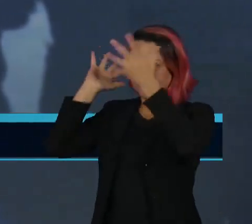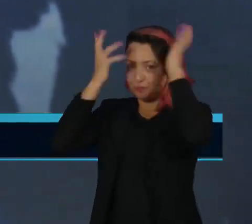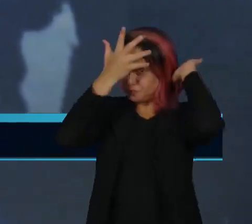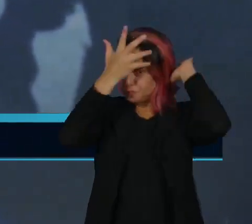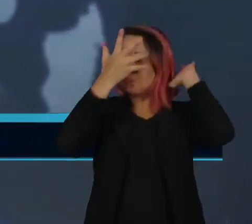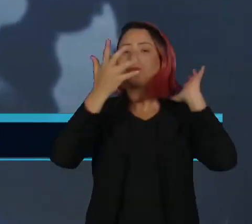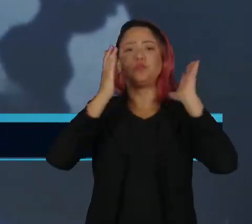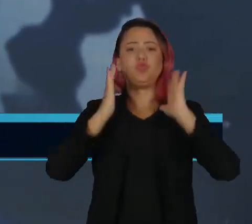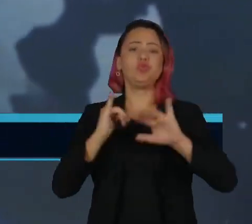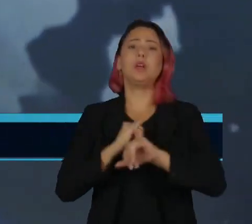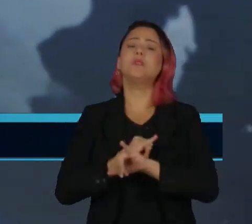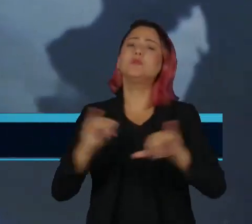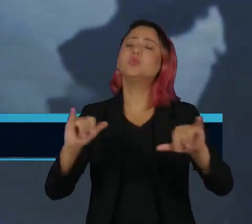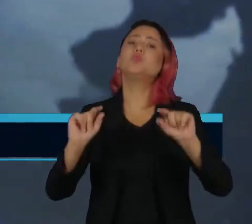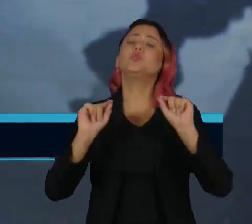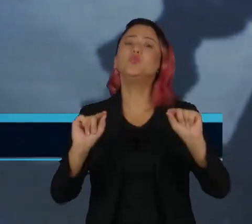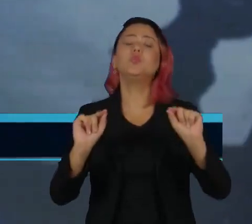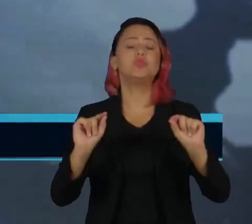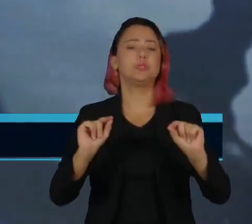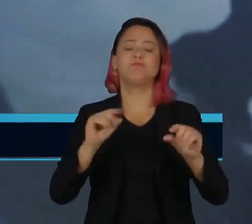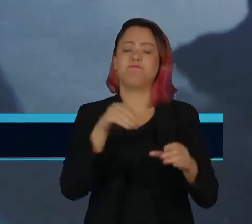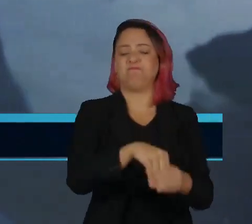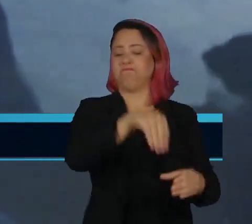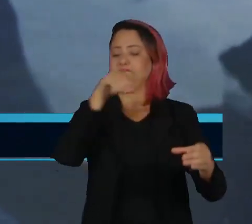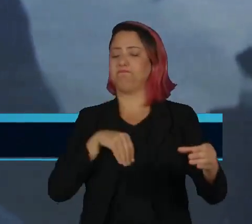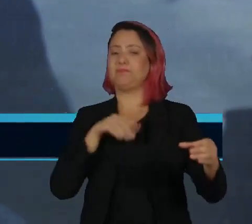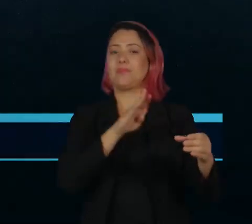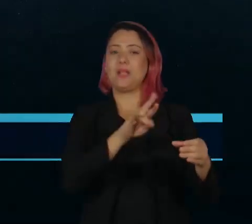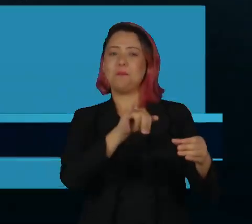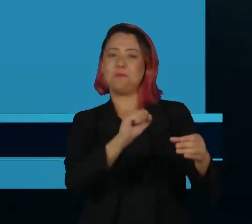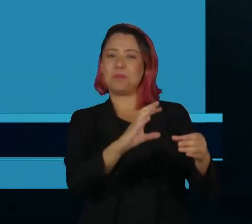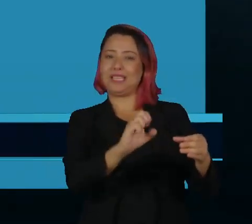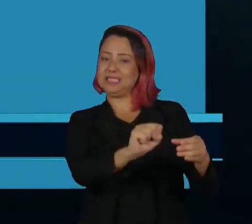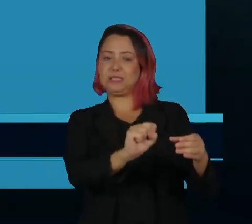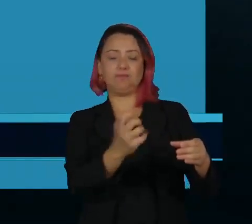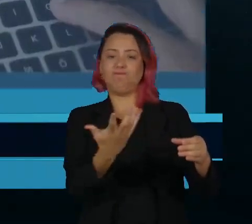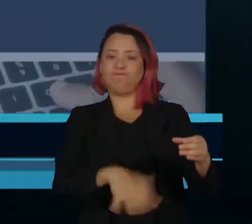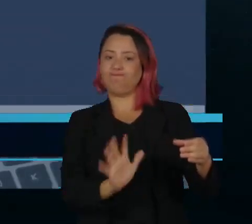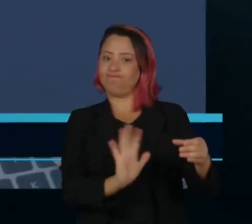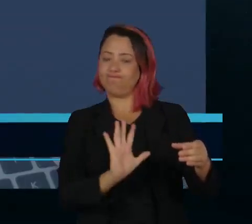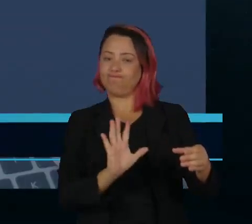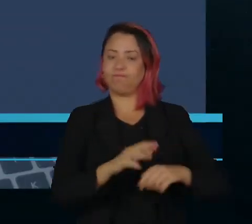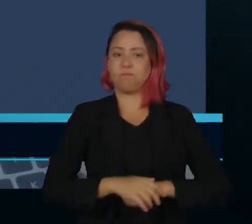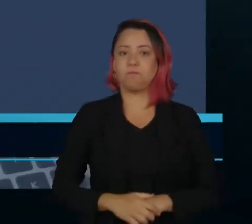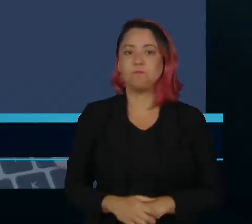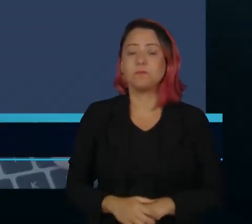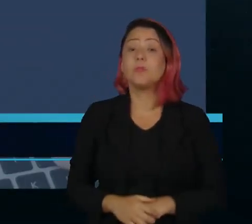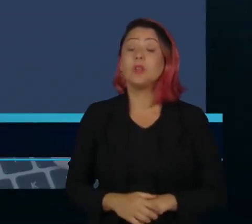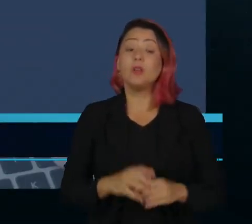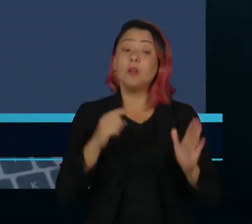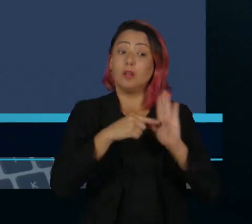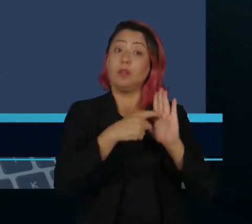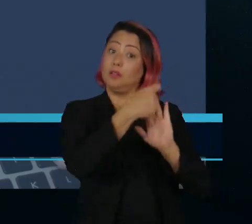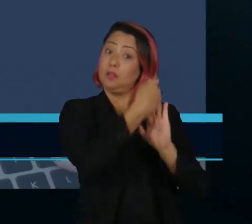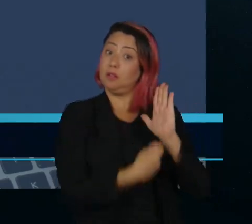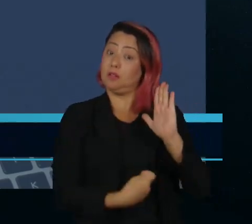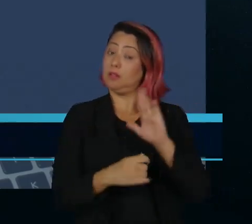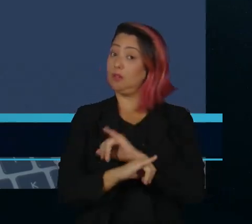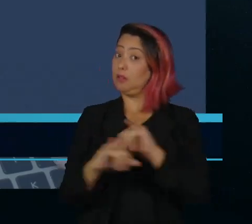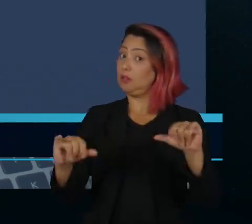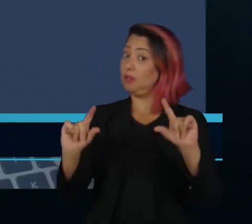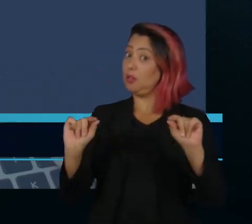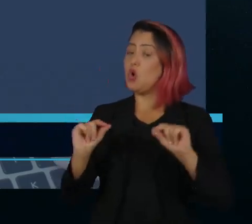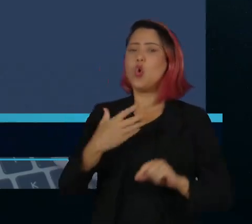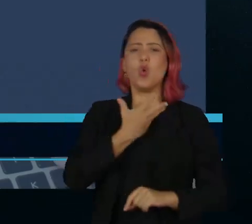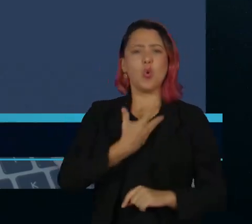chefes de Estado dos outros quatro países que compõem o grupo. No texto, Milley diz que seu governo difere